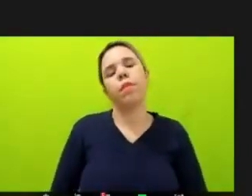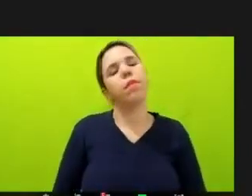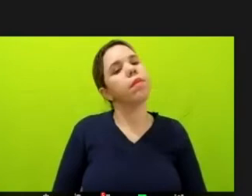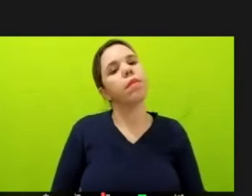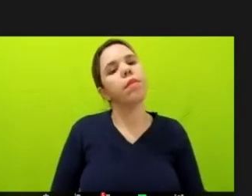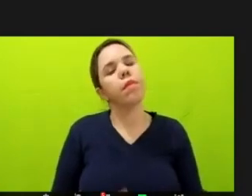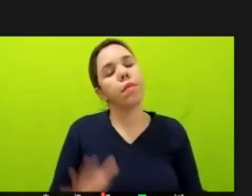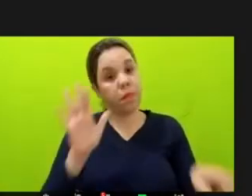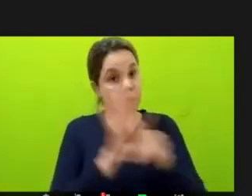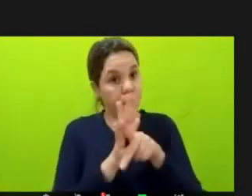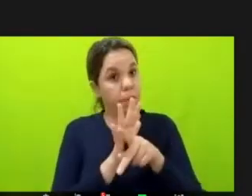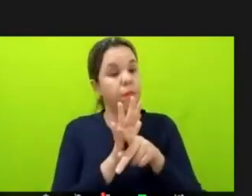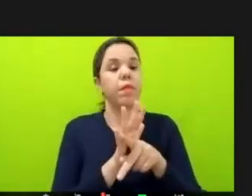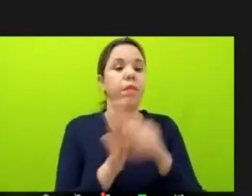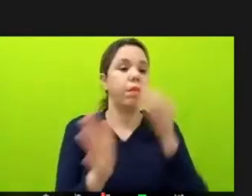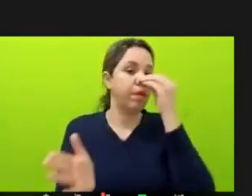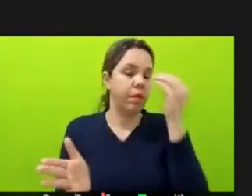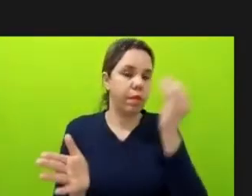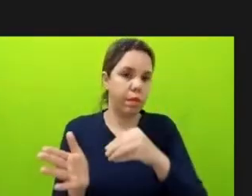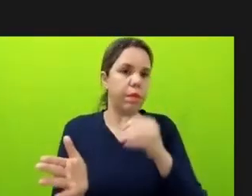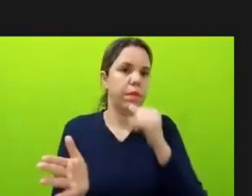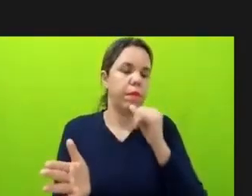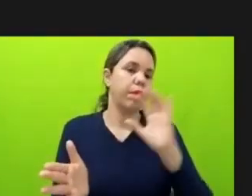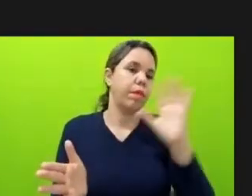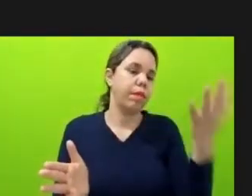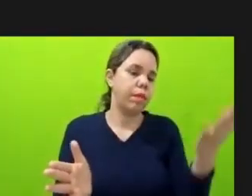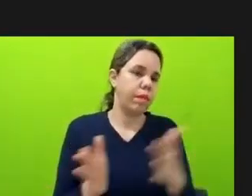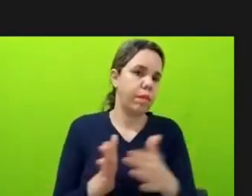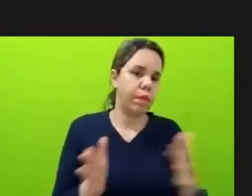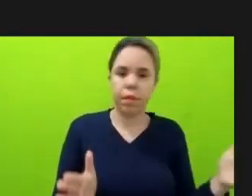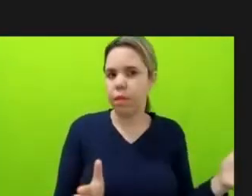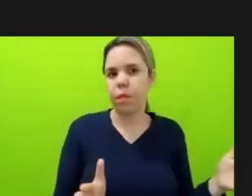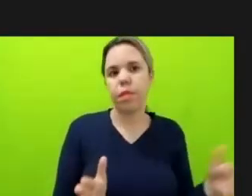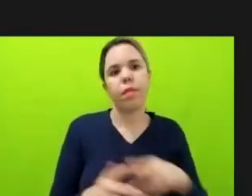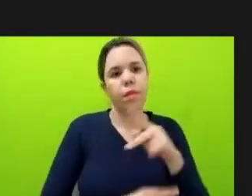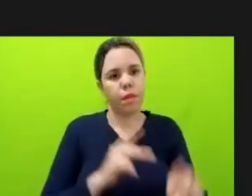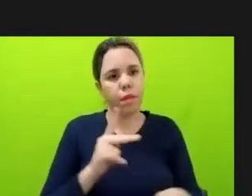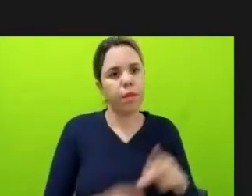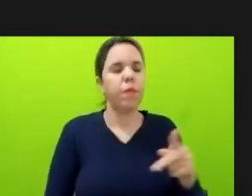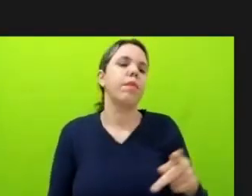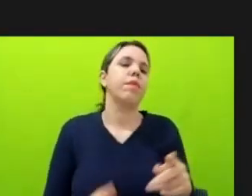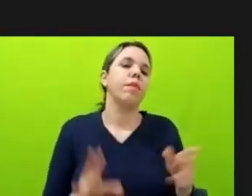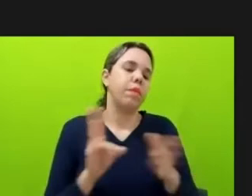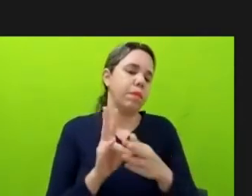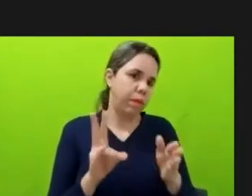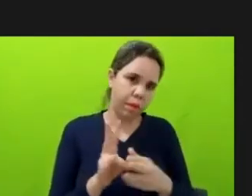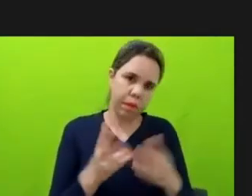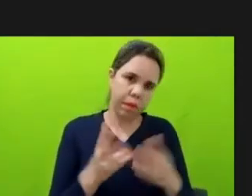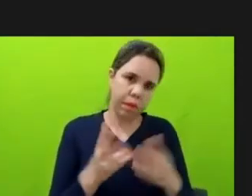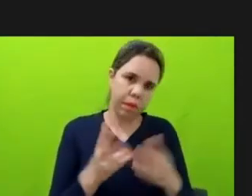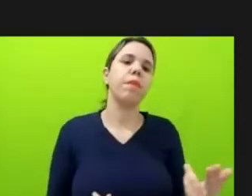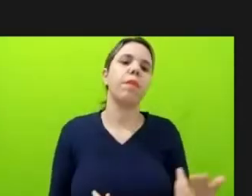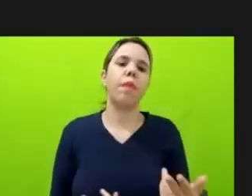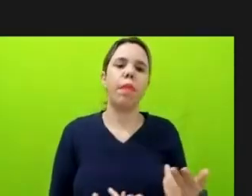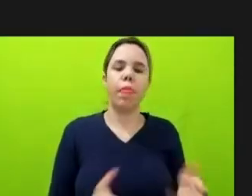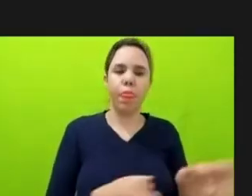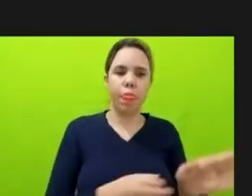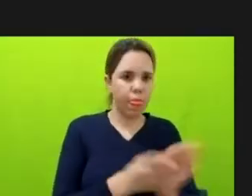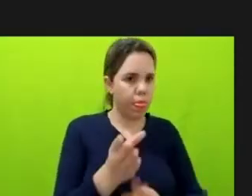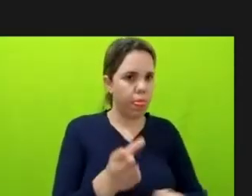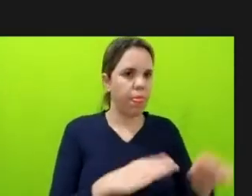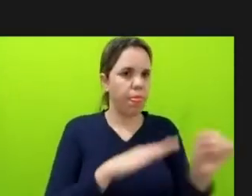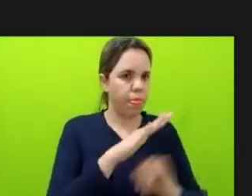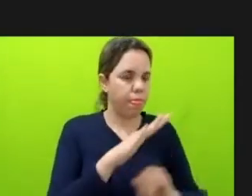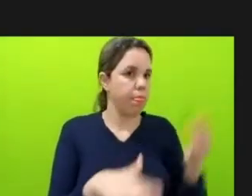aconteceu, não só com a população, mas com os povos indígenas também. Então, as instituições estão sabendo, né? Só que a gente tem um